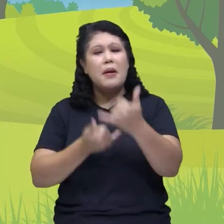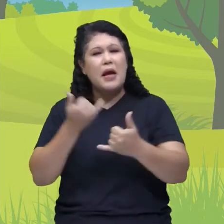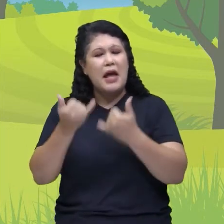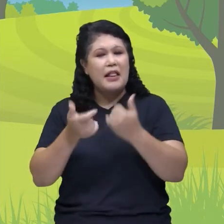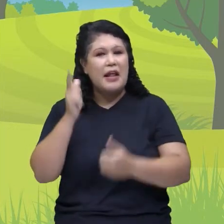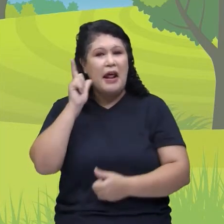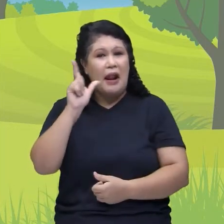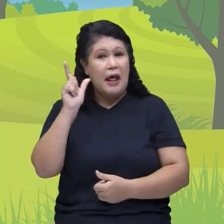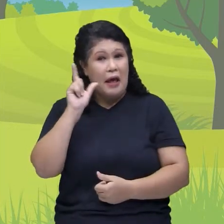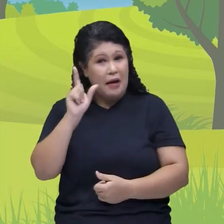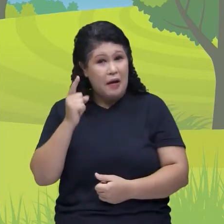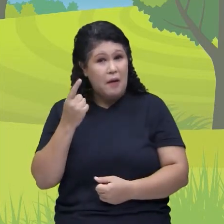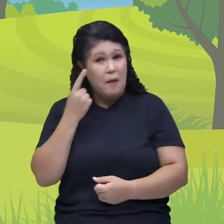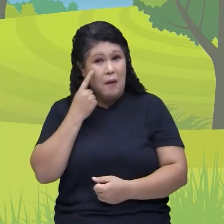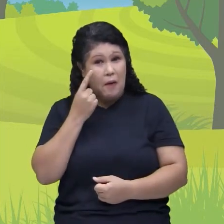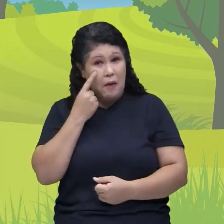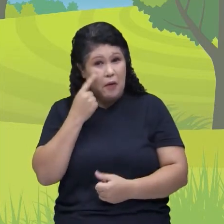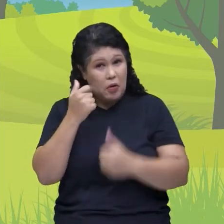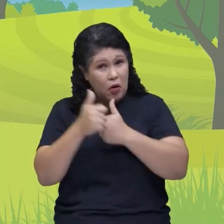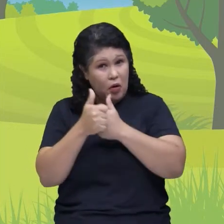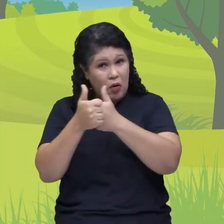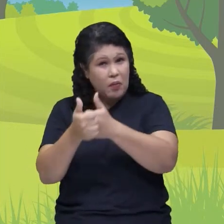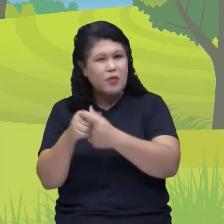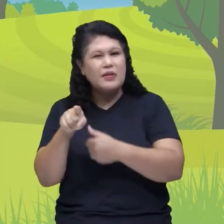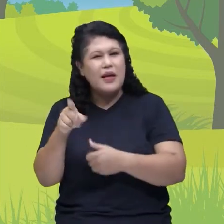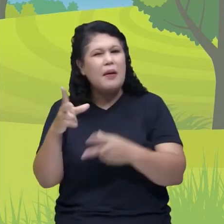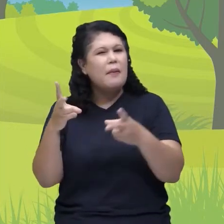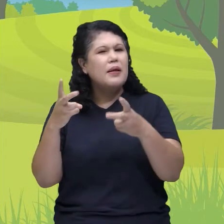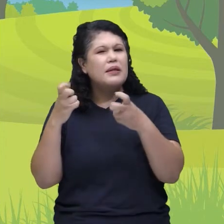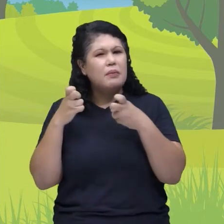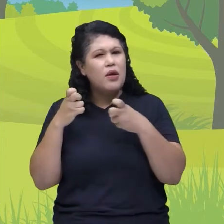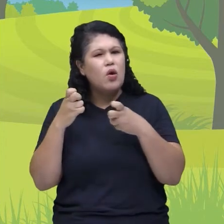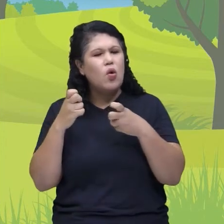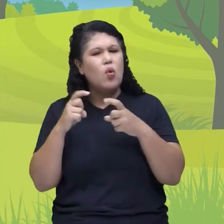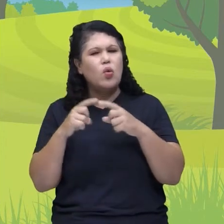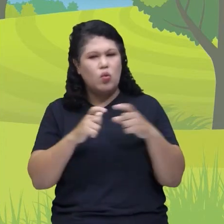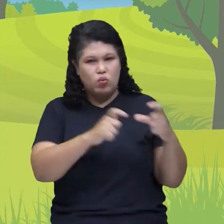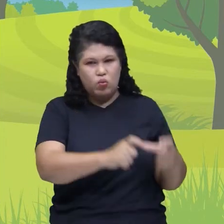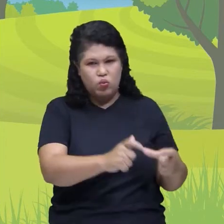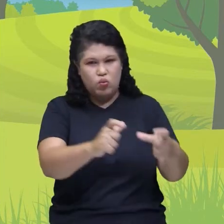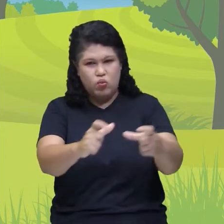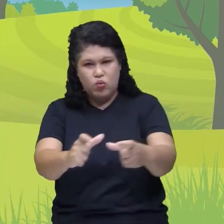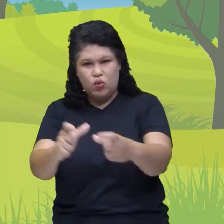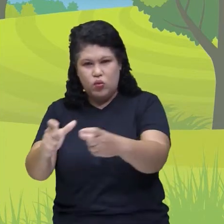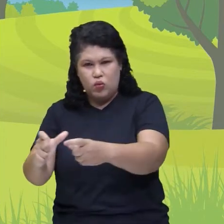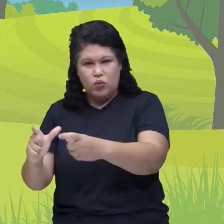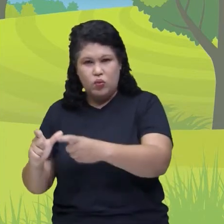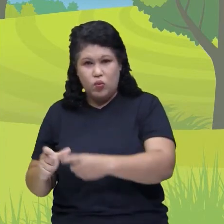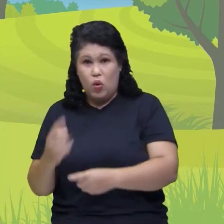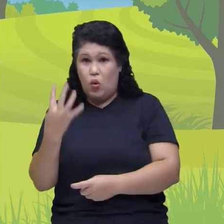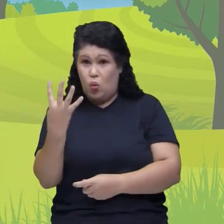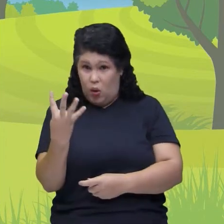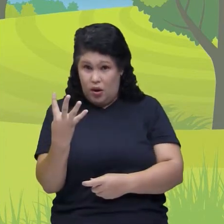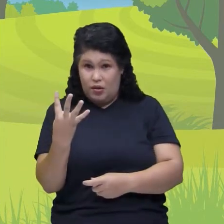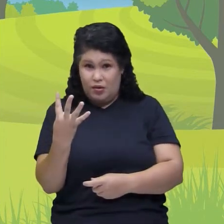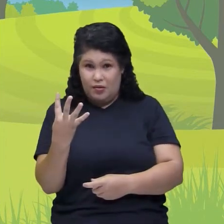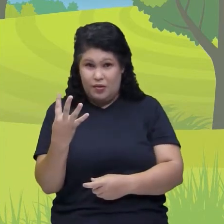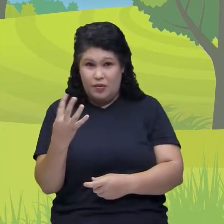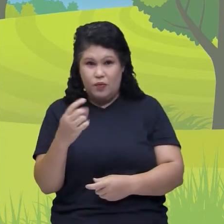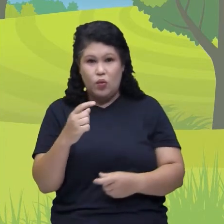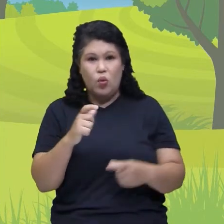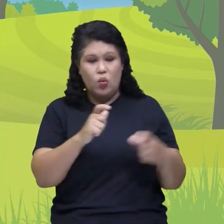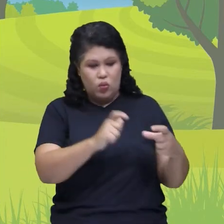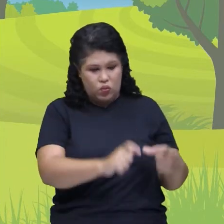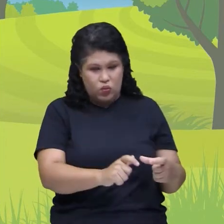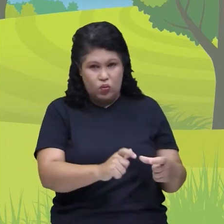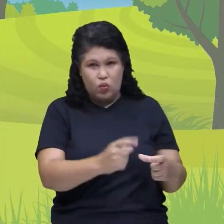agora. Vocês notaram que nós fizemos quatro estações? Vamos contar. 1, estação